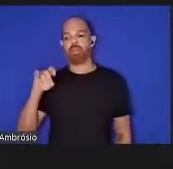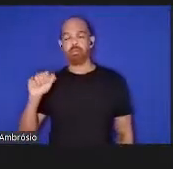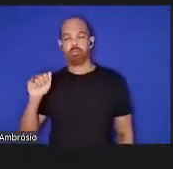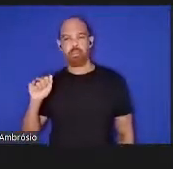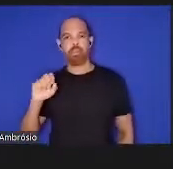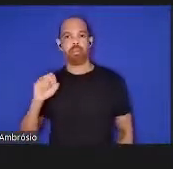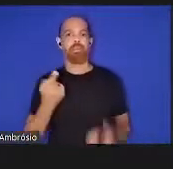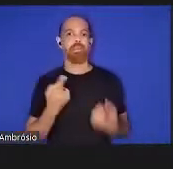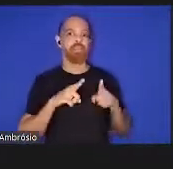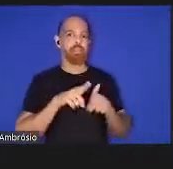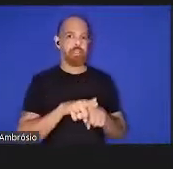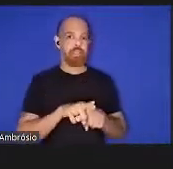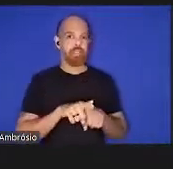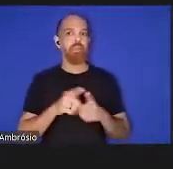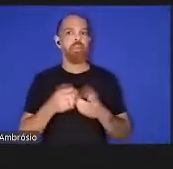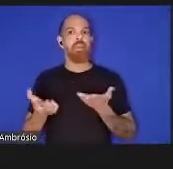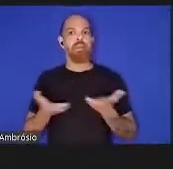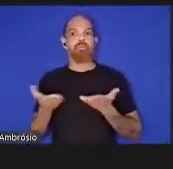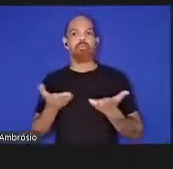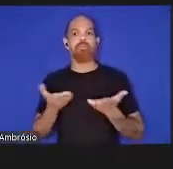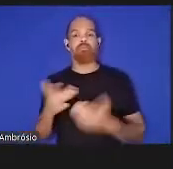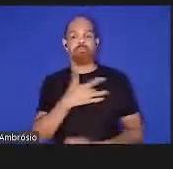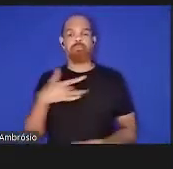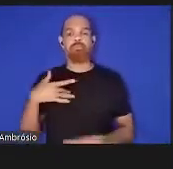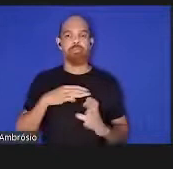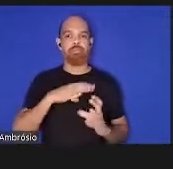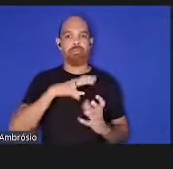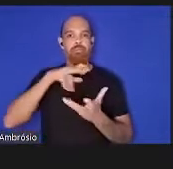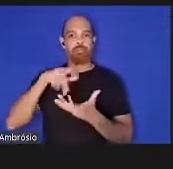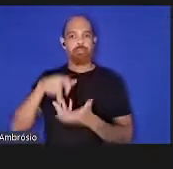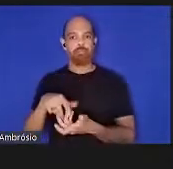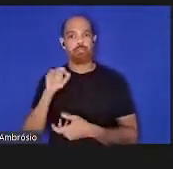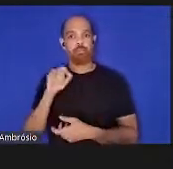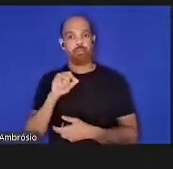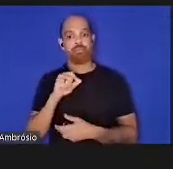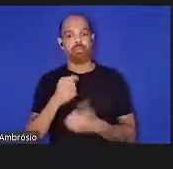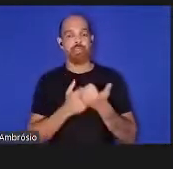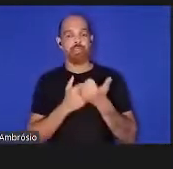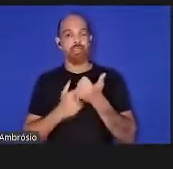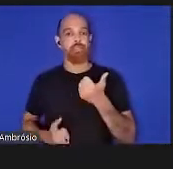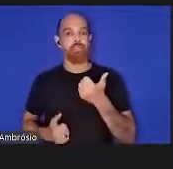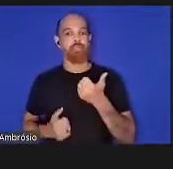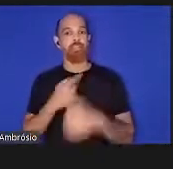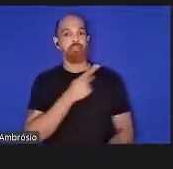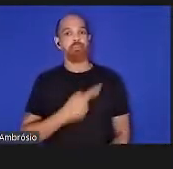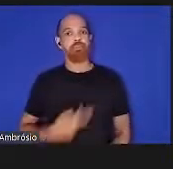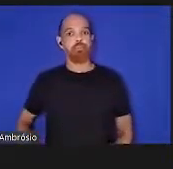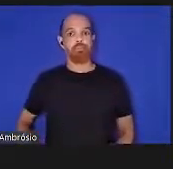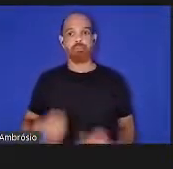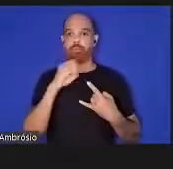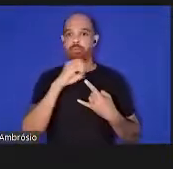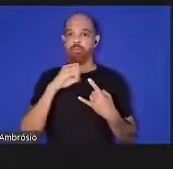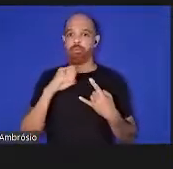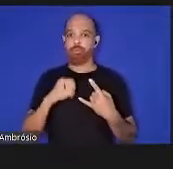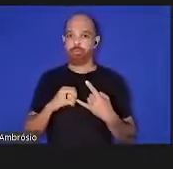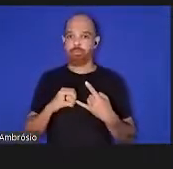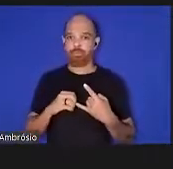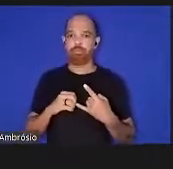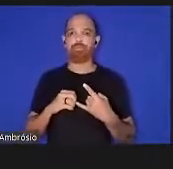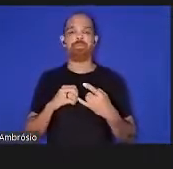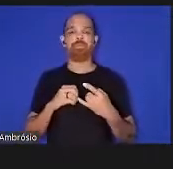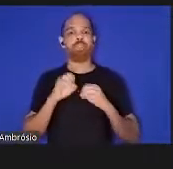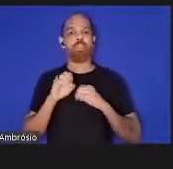crítica à saúde planetária sob o patrocínio da vice-presidência da Fiocruz de Educação